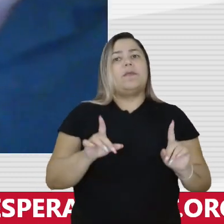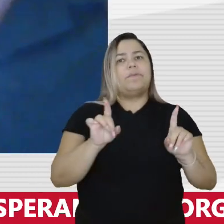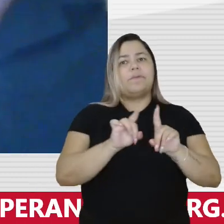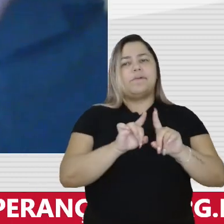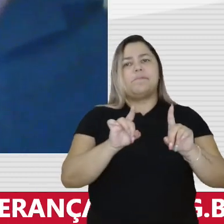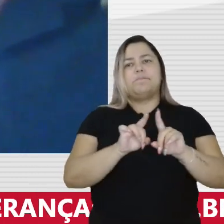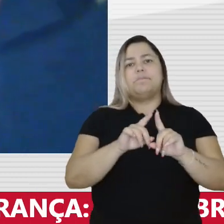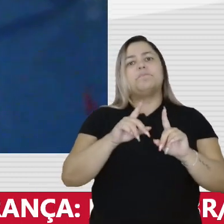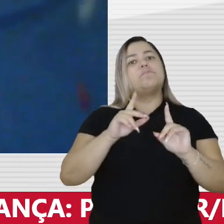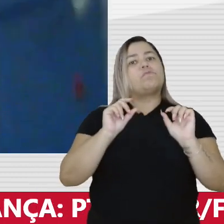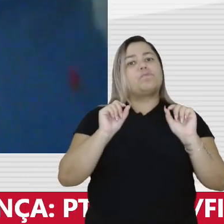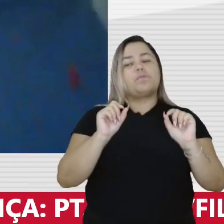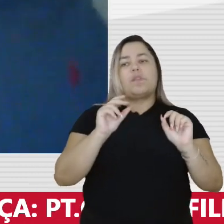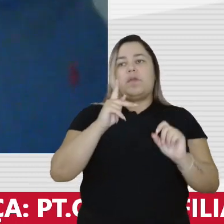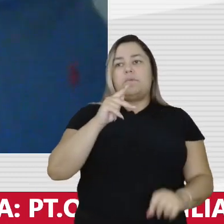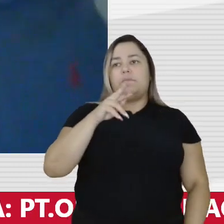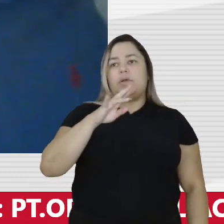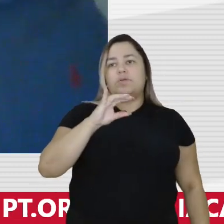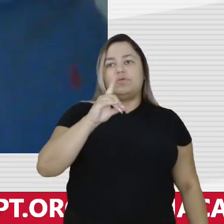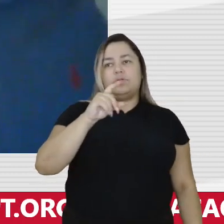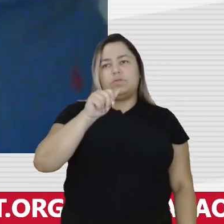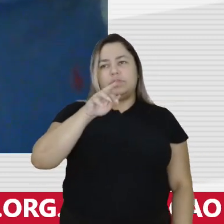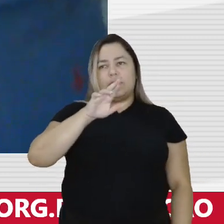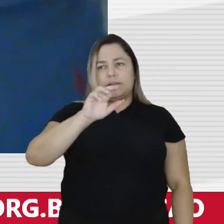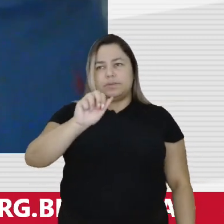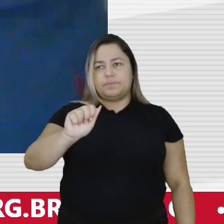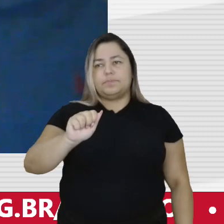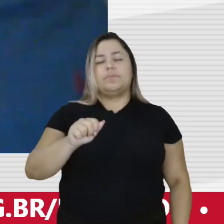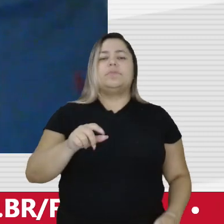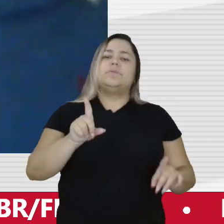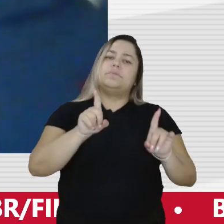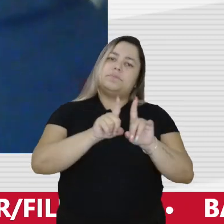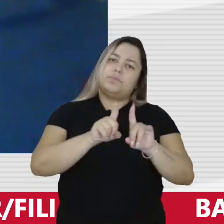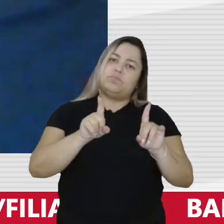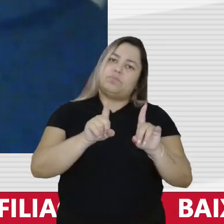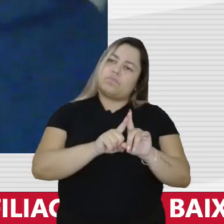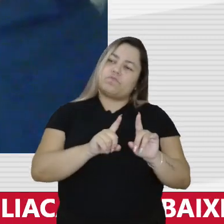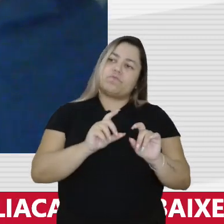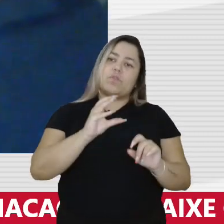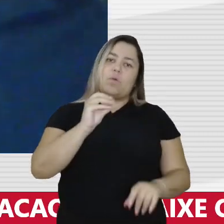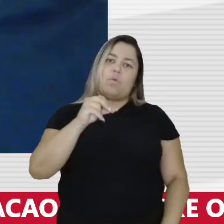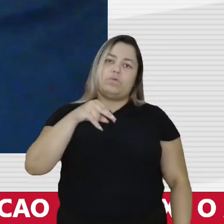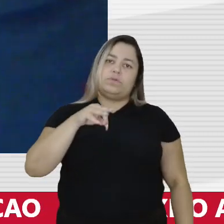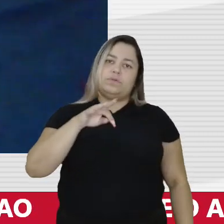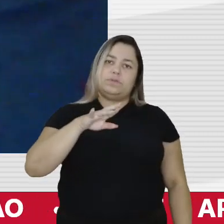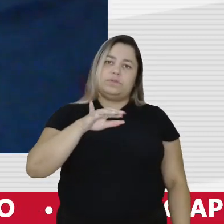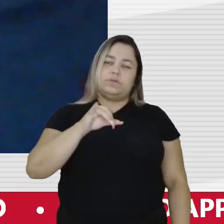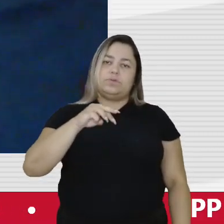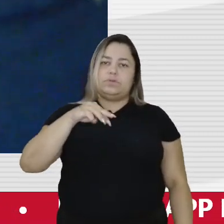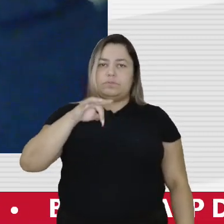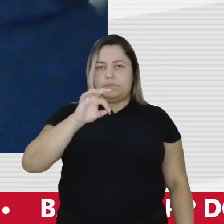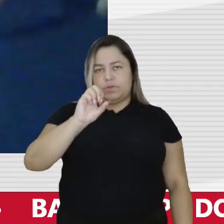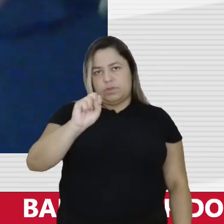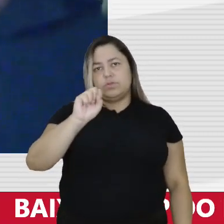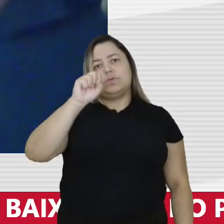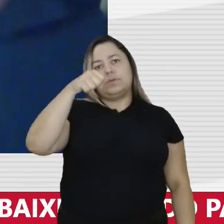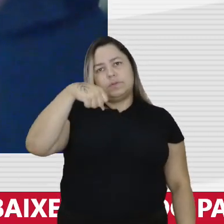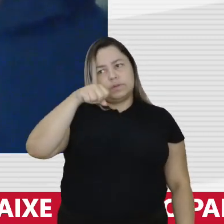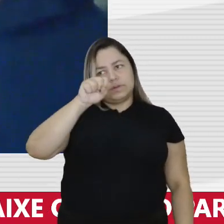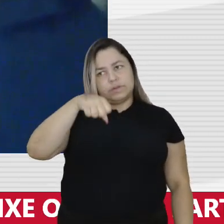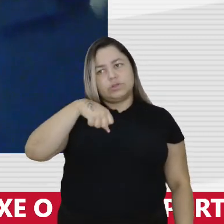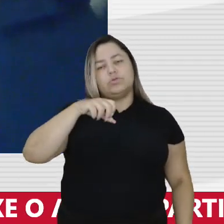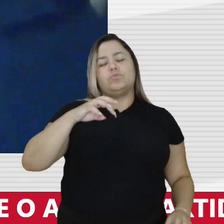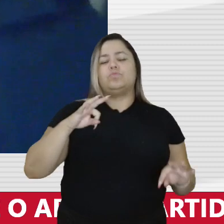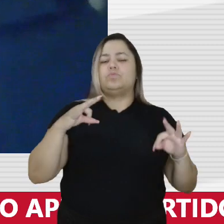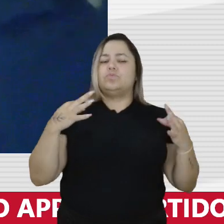partidária nós estamos tratando de constrangimento sim constrangimento